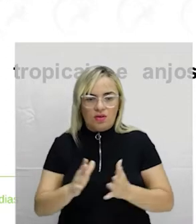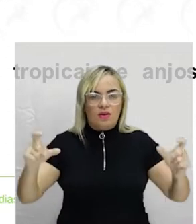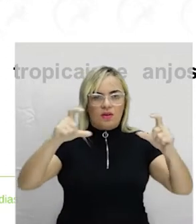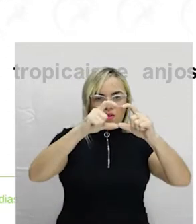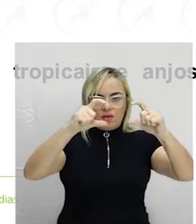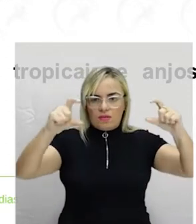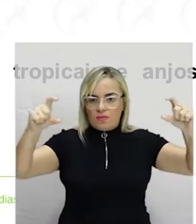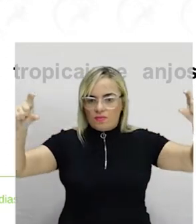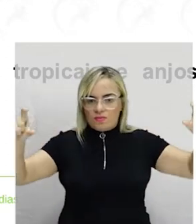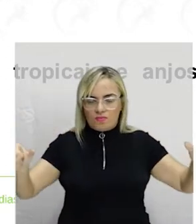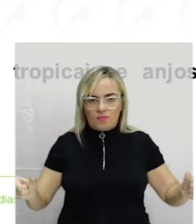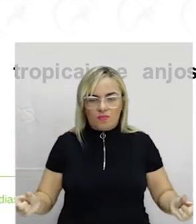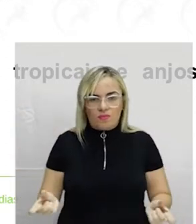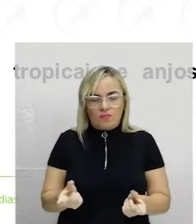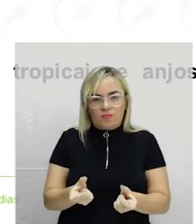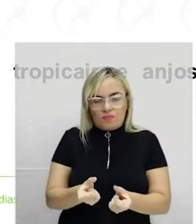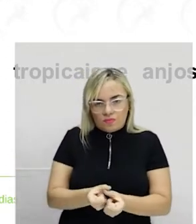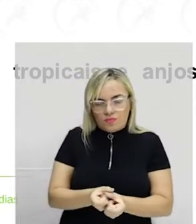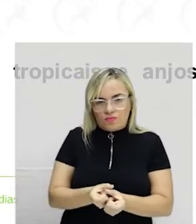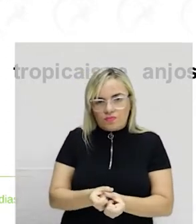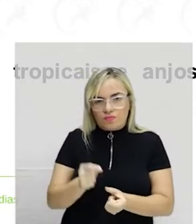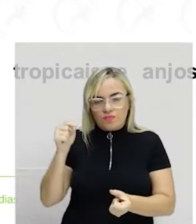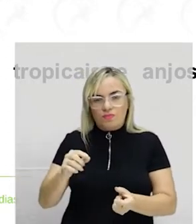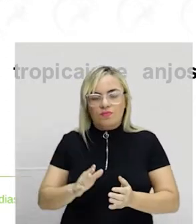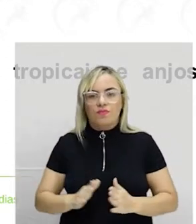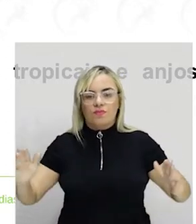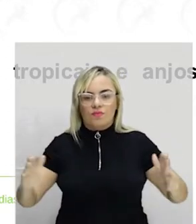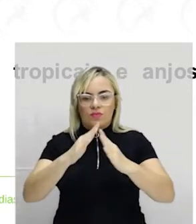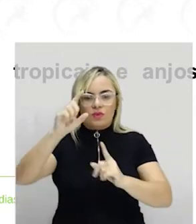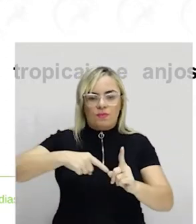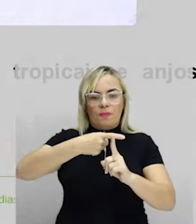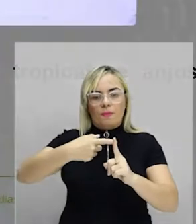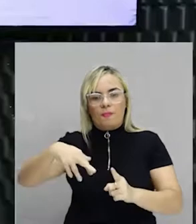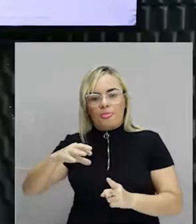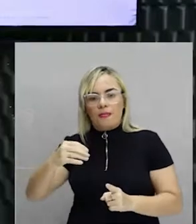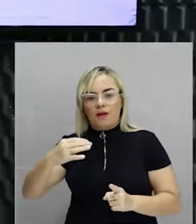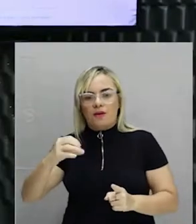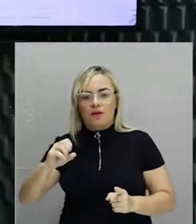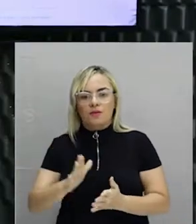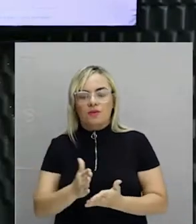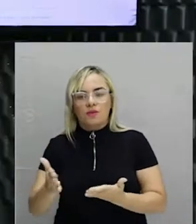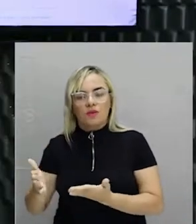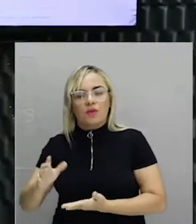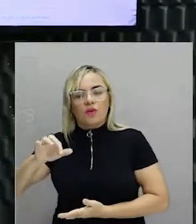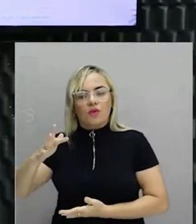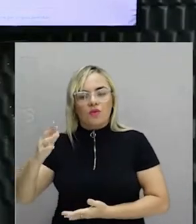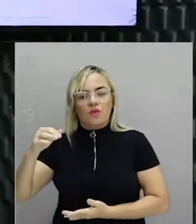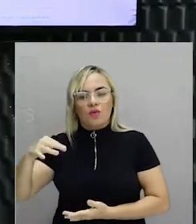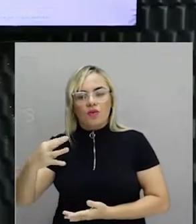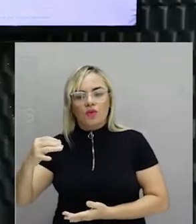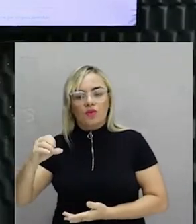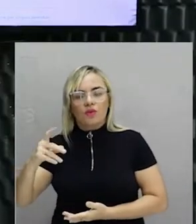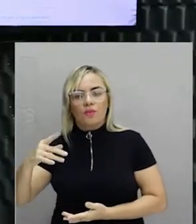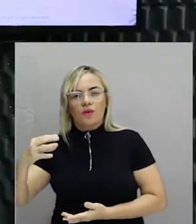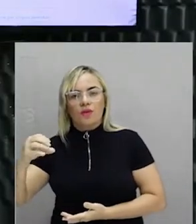circular, mas a peça de em frente, no alto da igreja, o frontispício, a fachada inteira e as portadas. Toda igreja